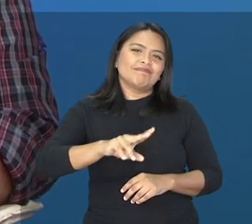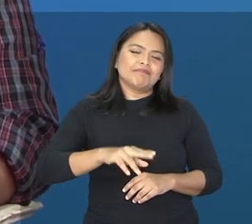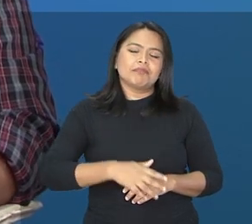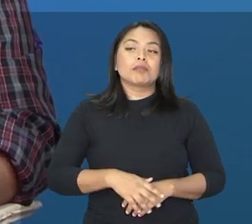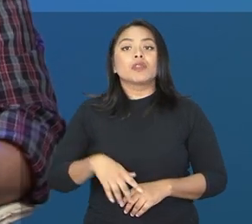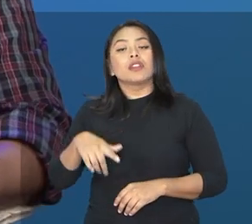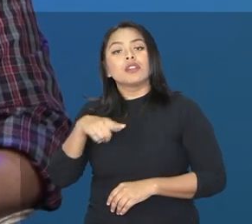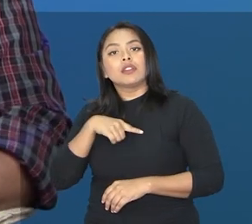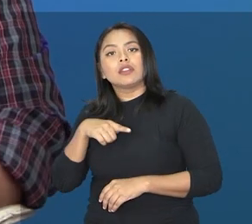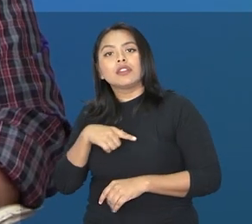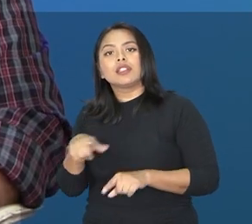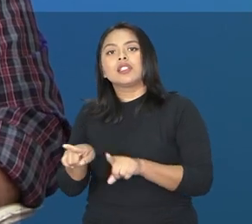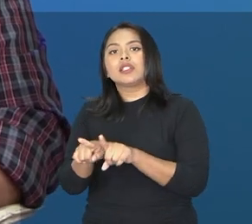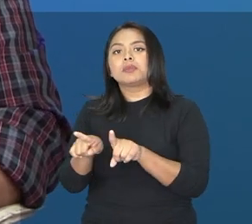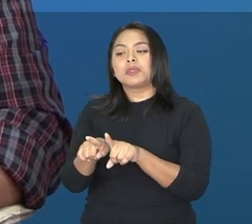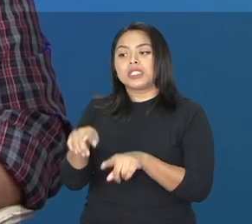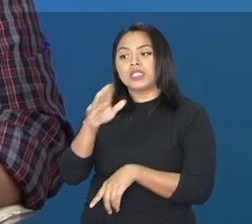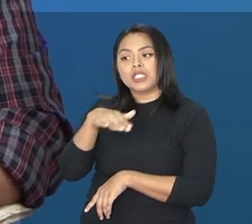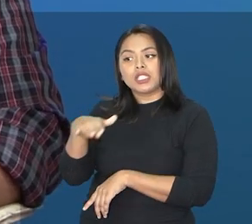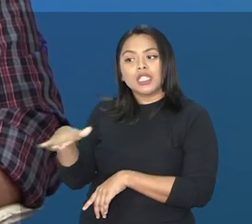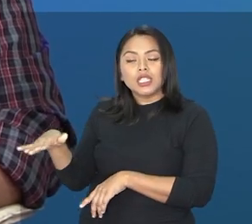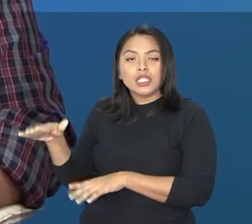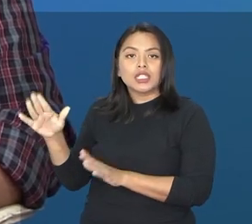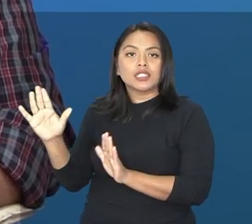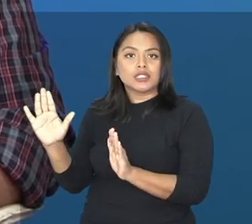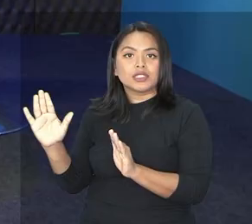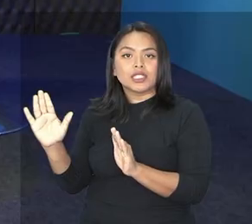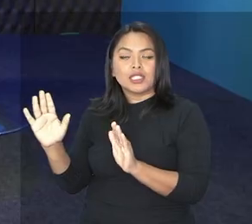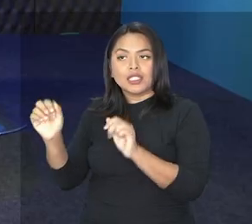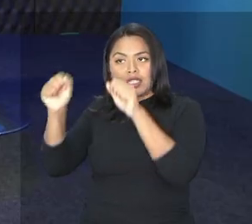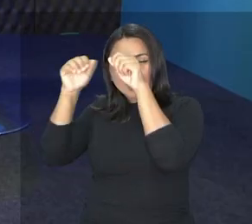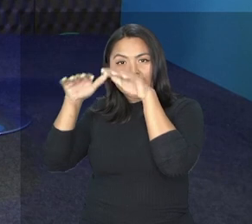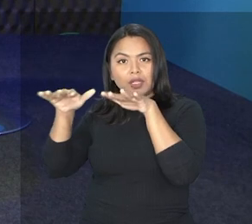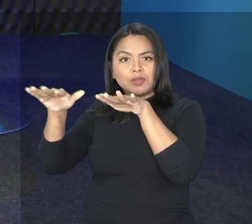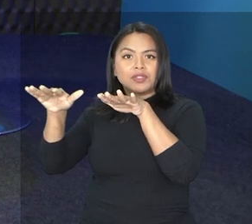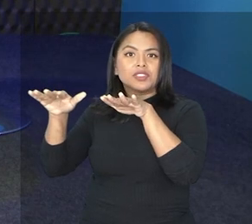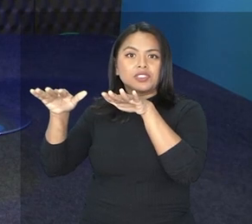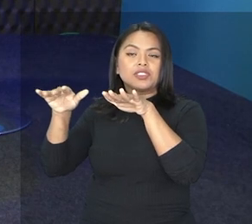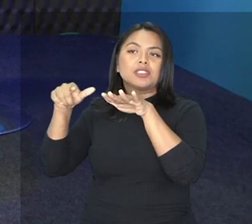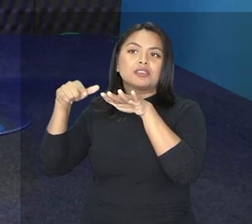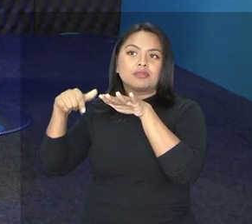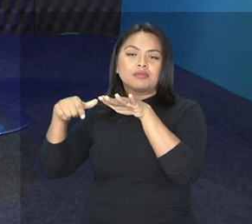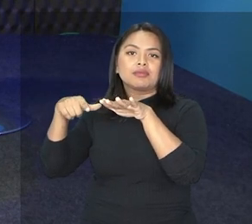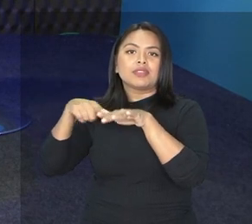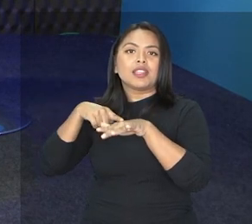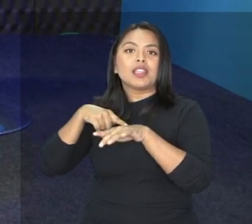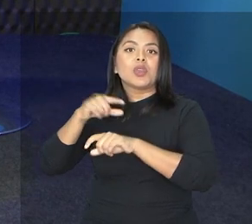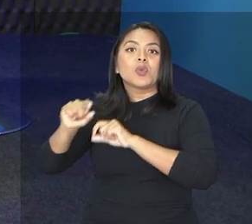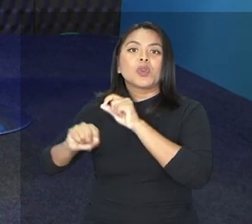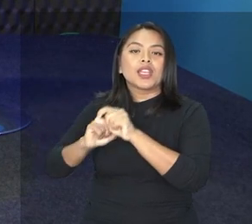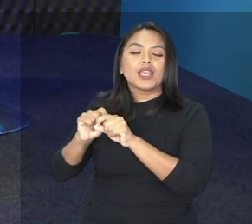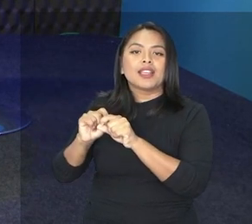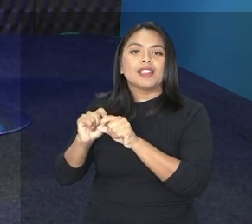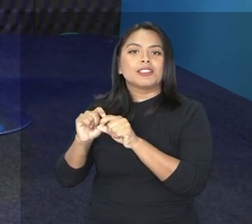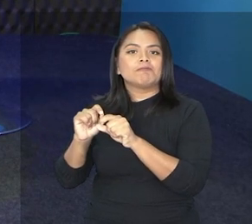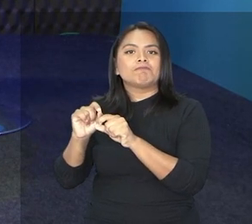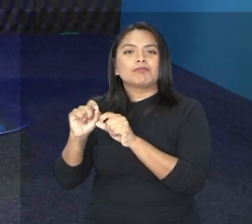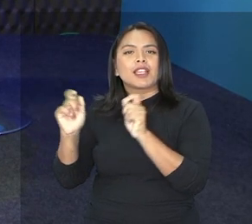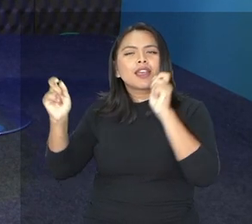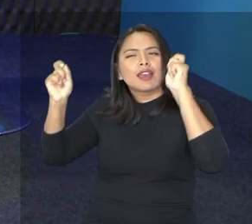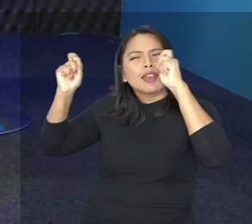crianças dentro desse espectro autista que elas têm aquilo que a gente chama de hiperlexia.